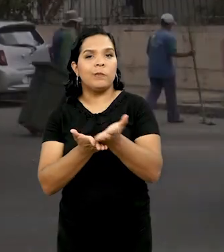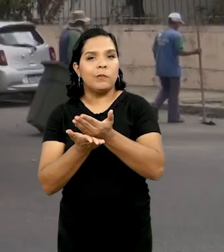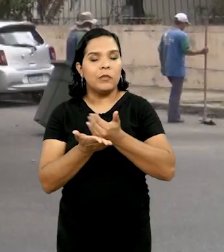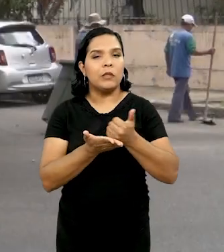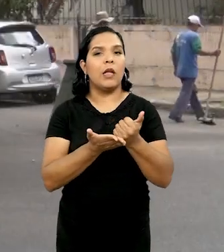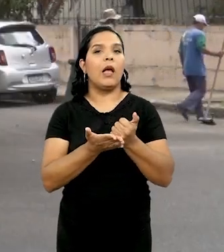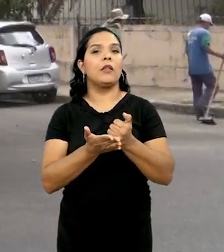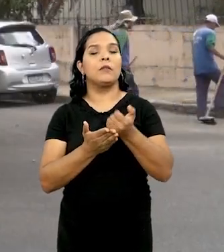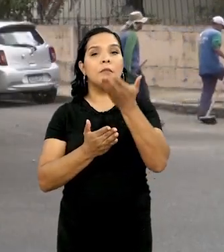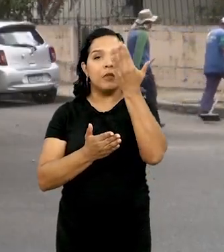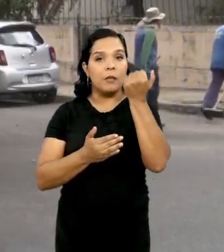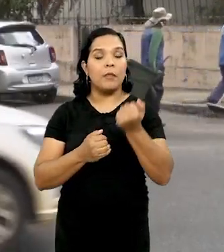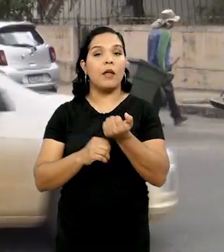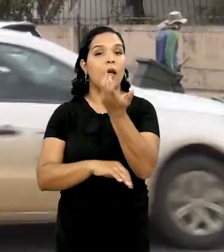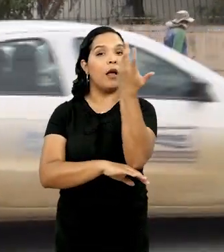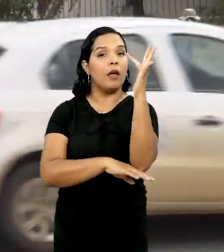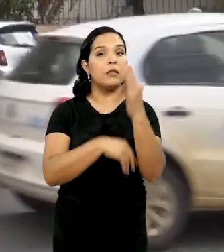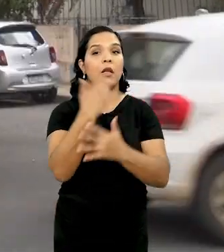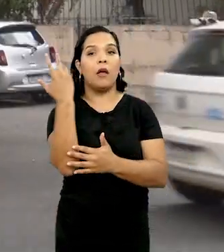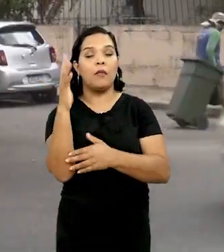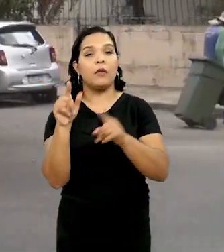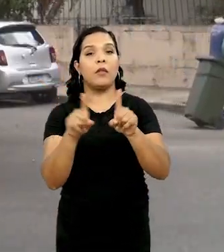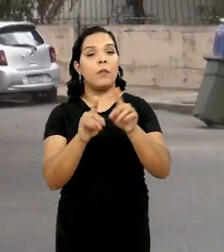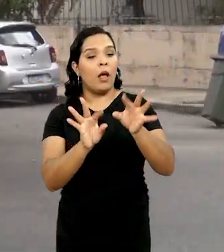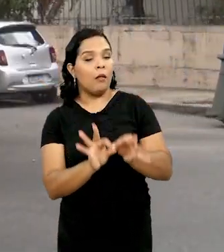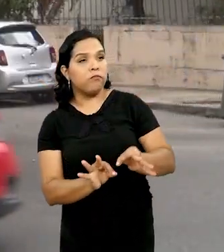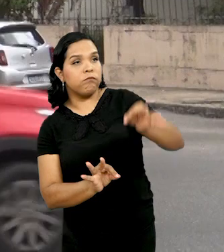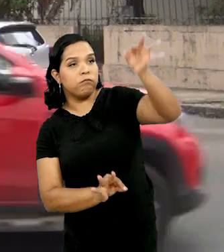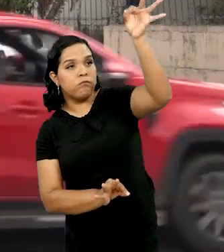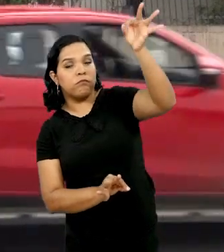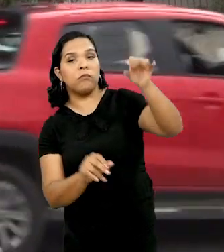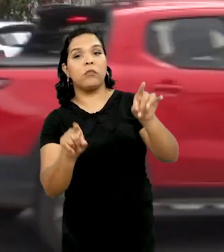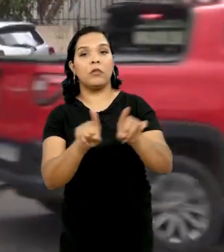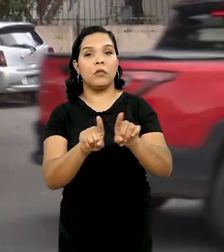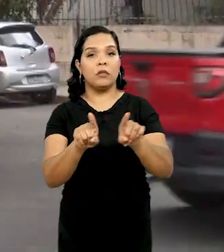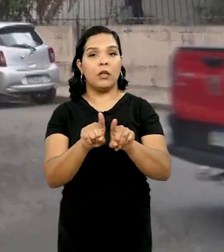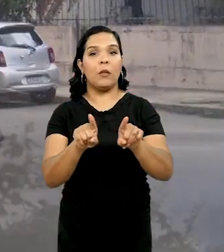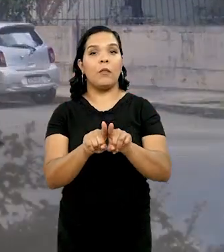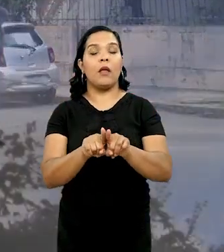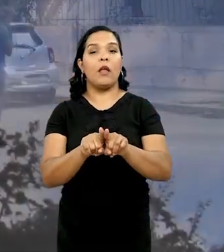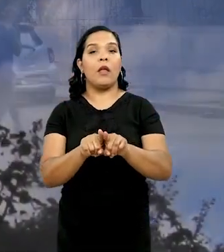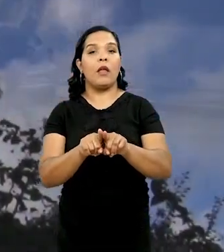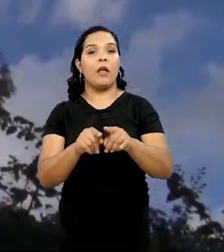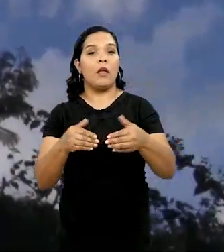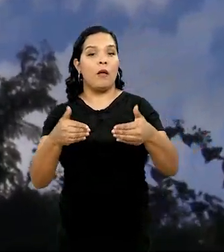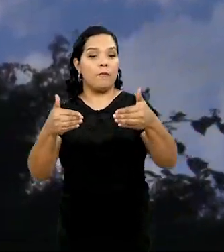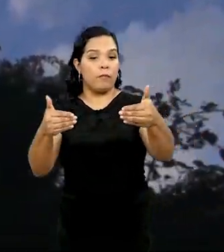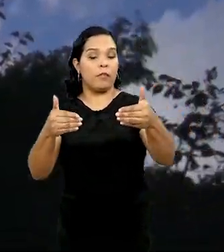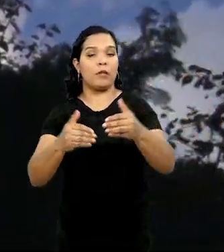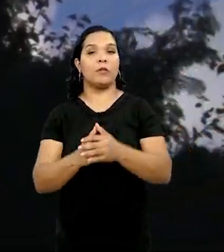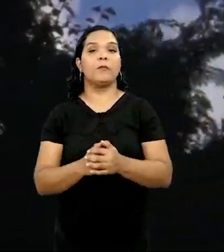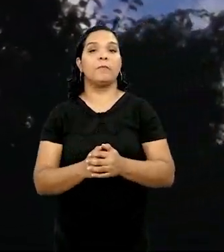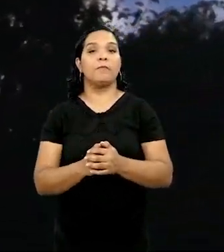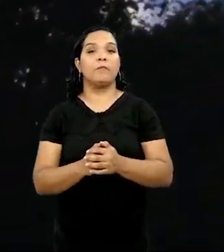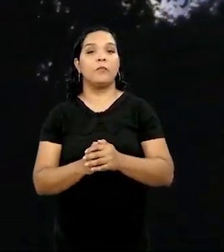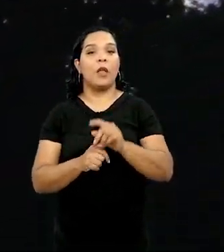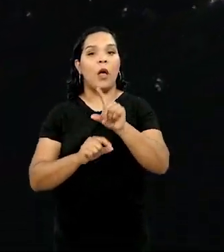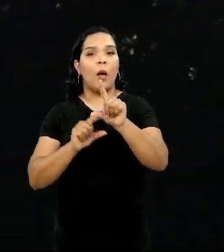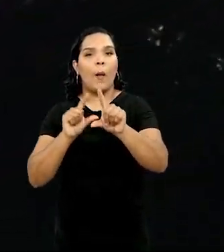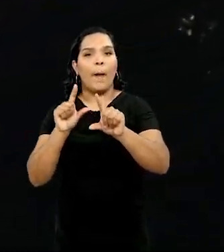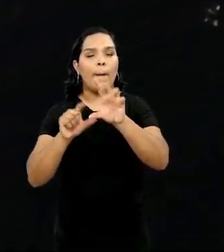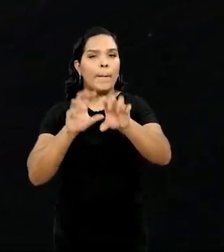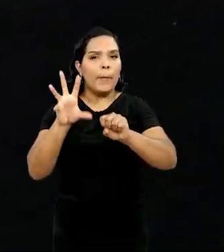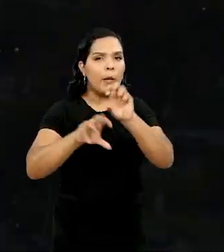identificação dessas árvores, porque também foi medida a altura delas, foi medida o diâmetro, altura do peito. Então é a